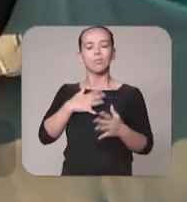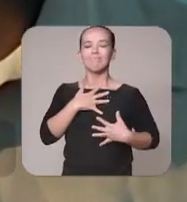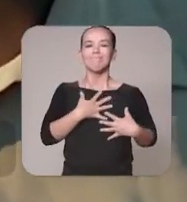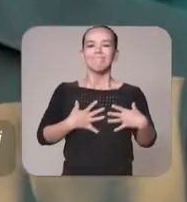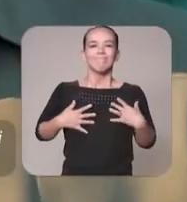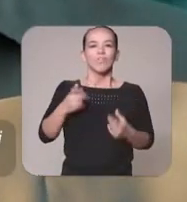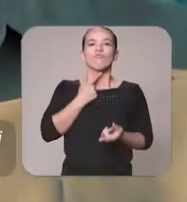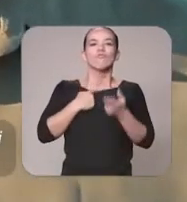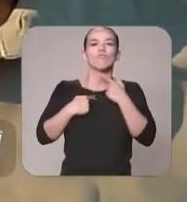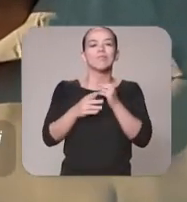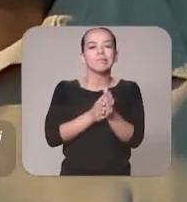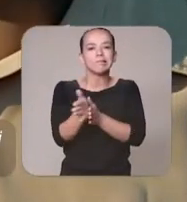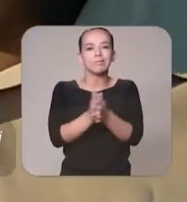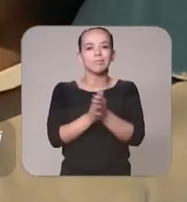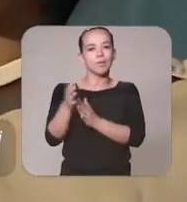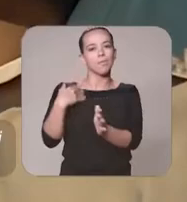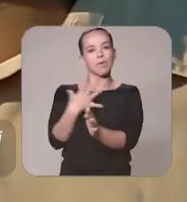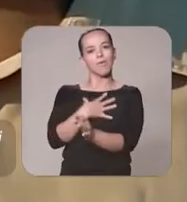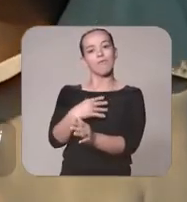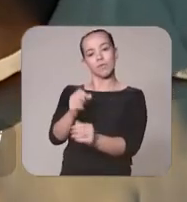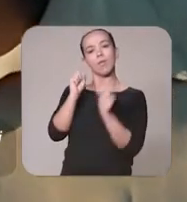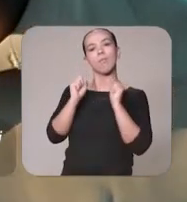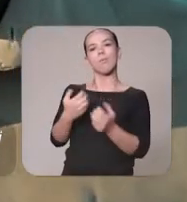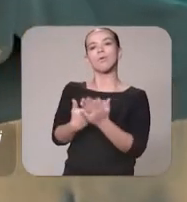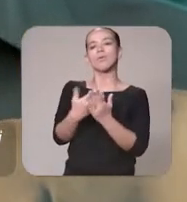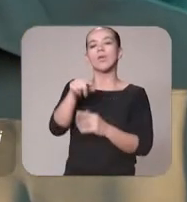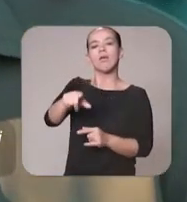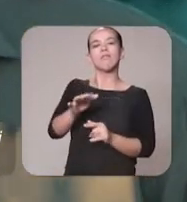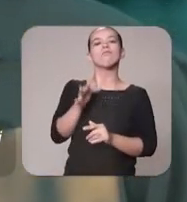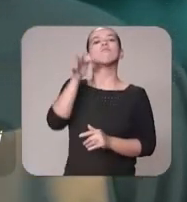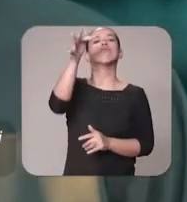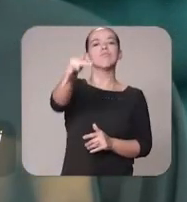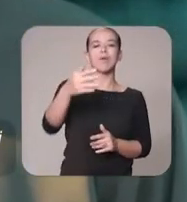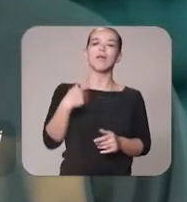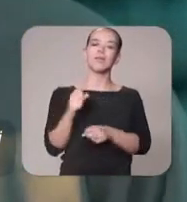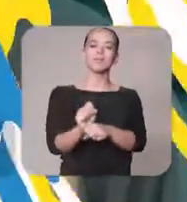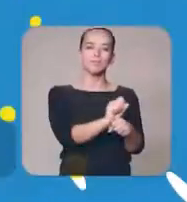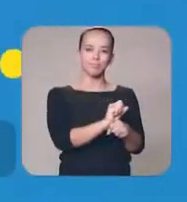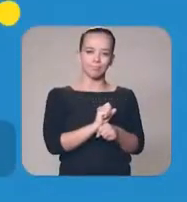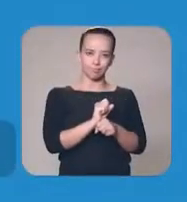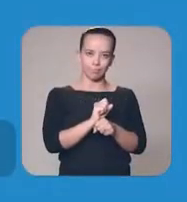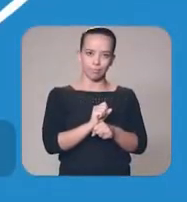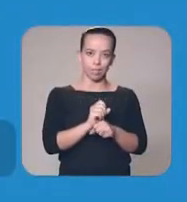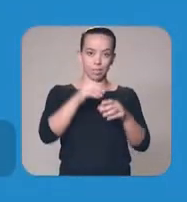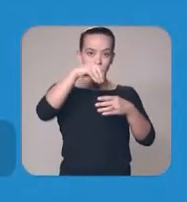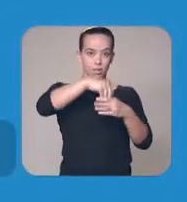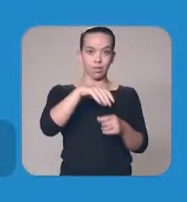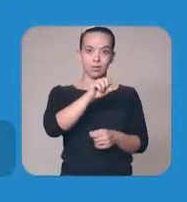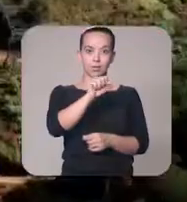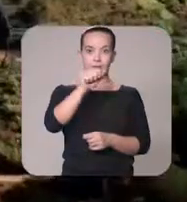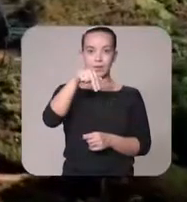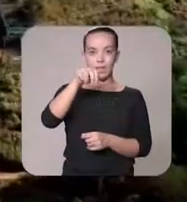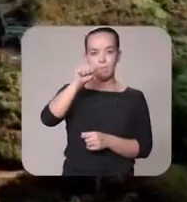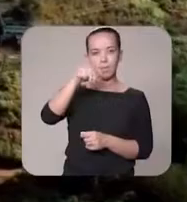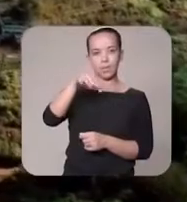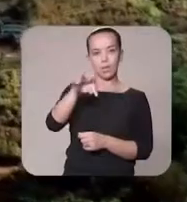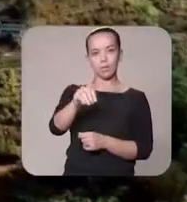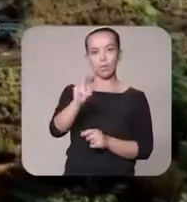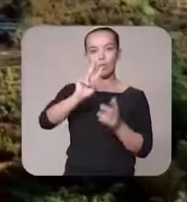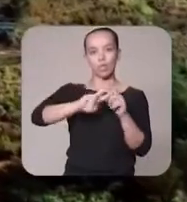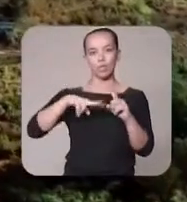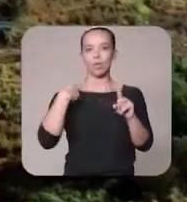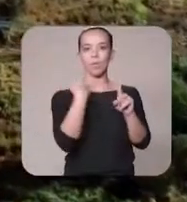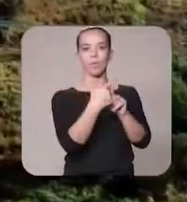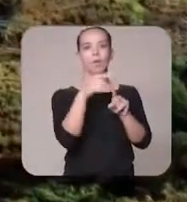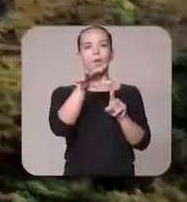com muita esperança. Pode ser que a minha filha esteja estudando aí também daqui mais uns dias. É isso que eu espero. Na área de saneamento, nós vamos dobrar a